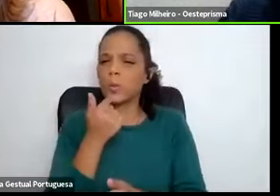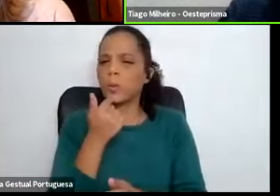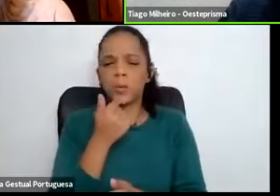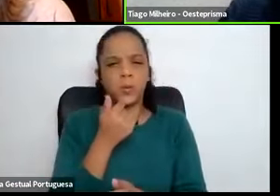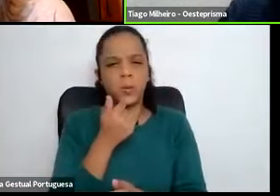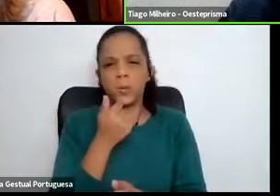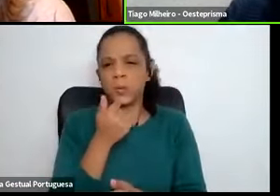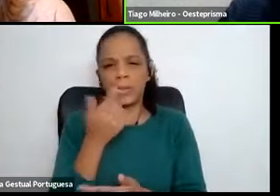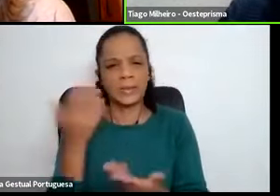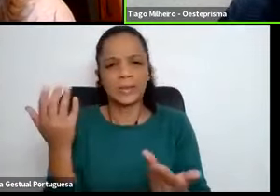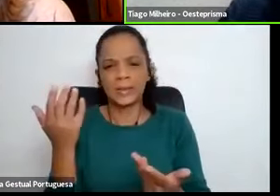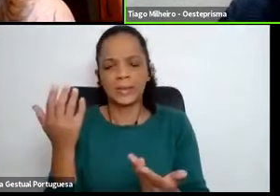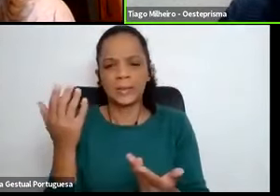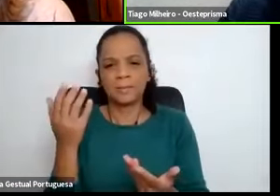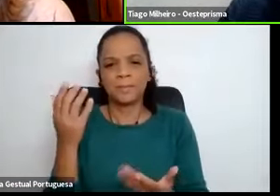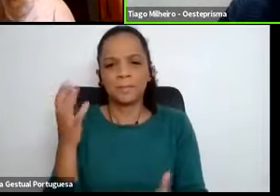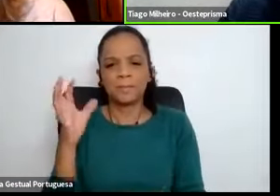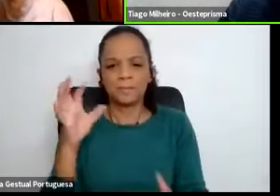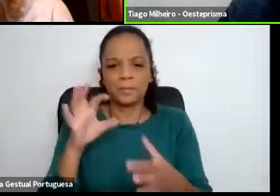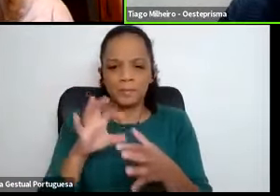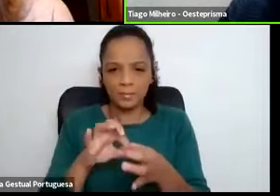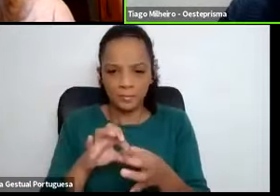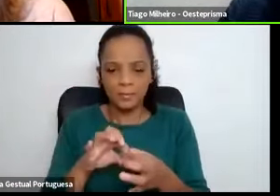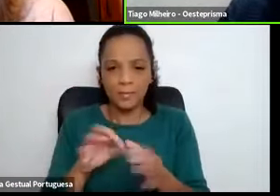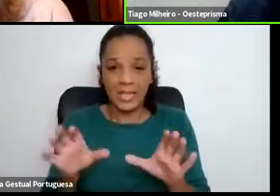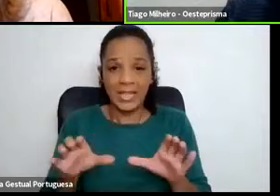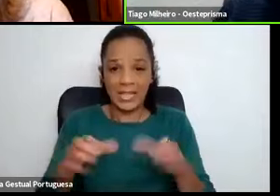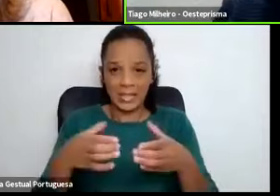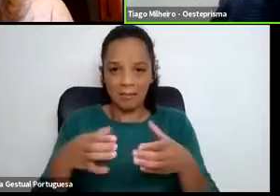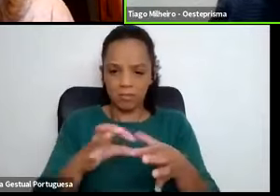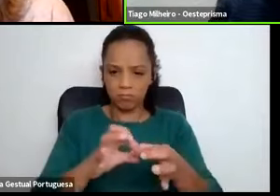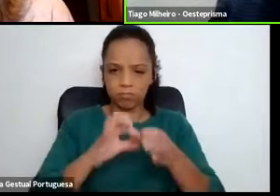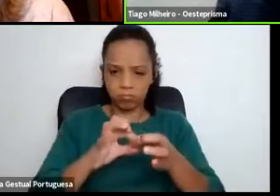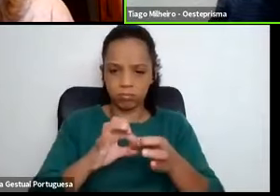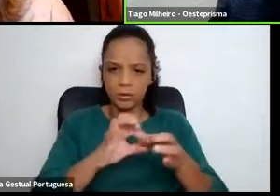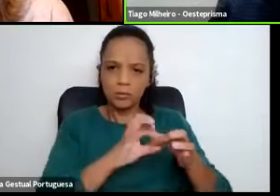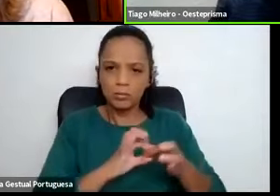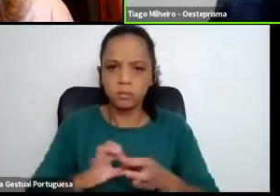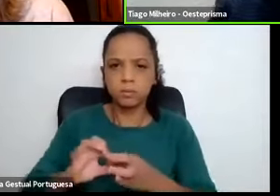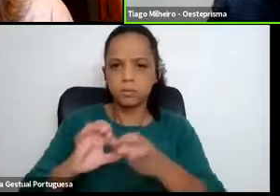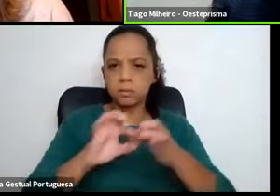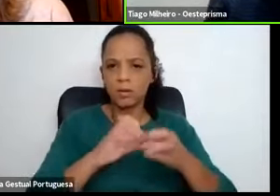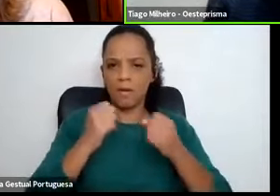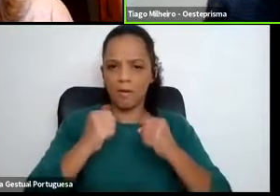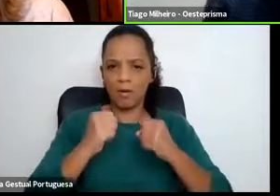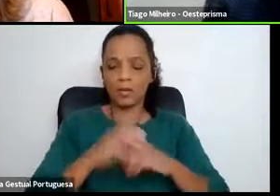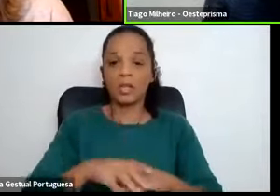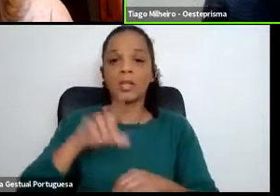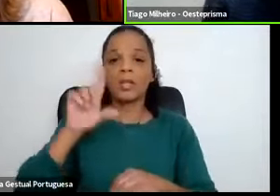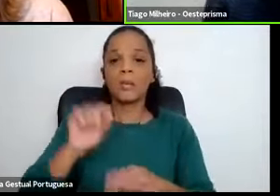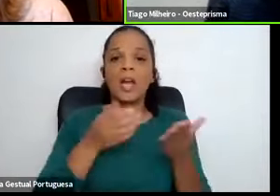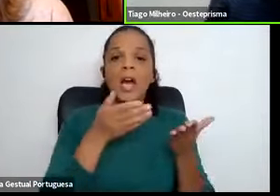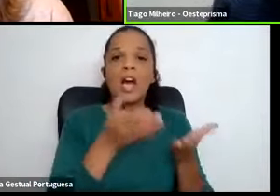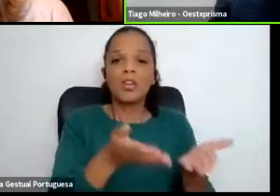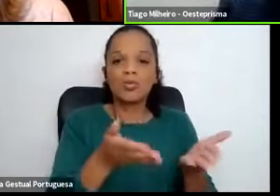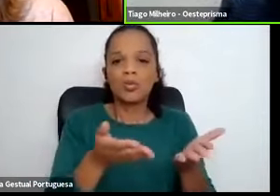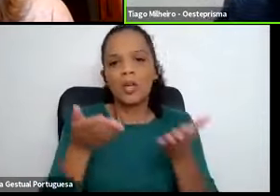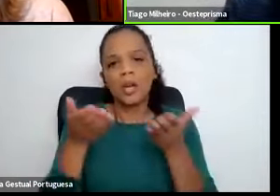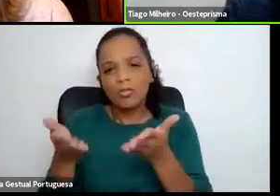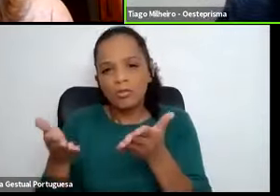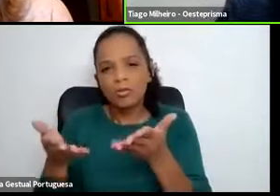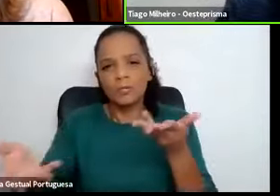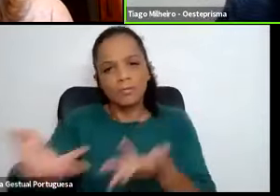da coesão da equipa. Equipa. Depois, a interajuda é outra coisa que eu acho que é um